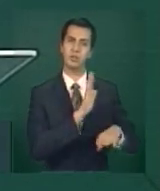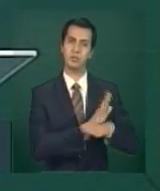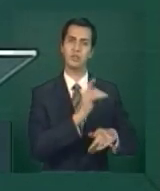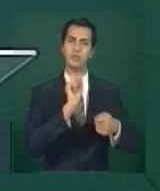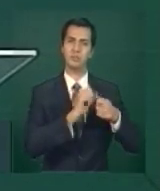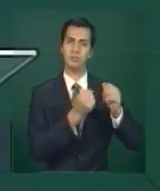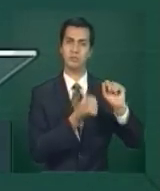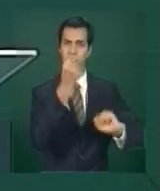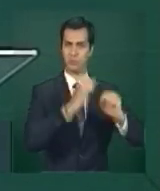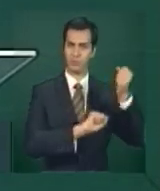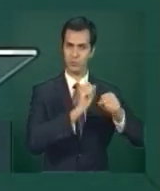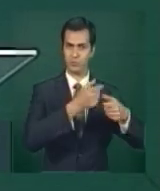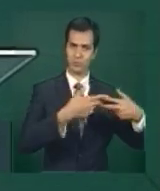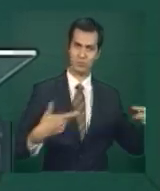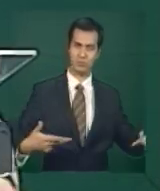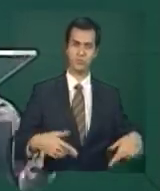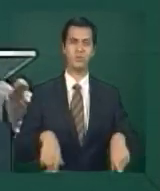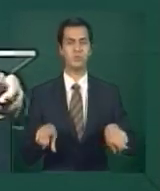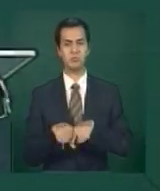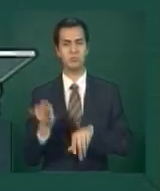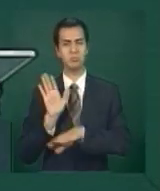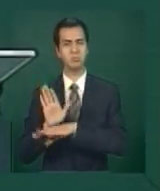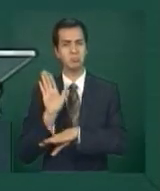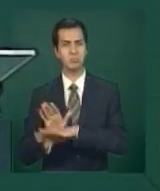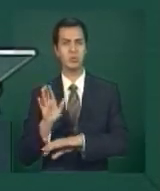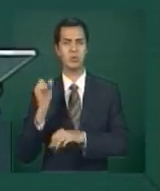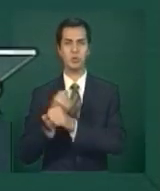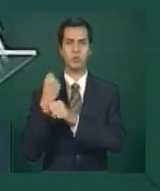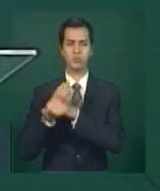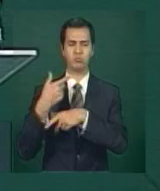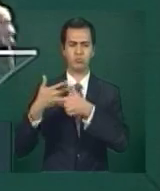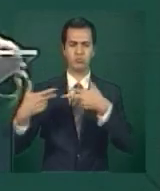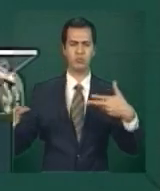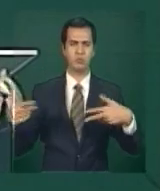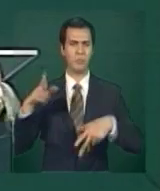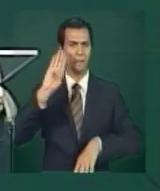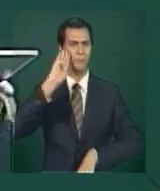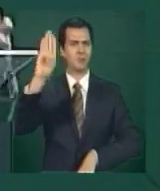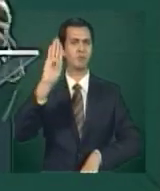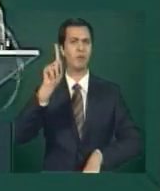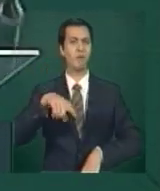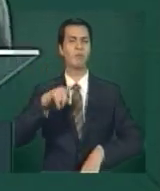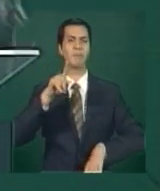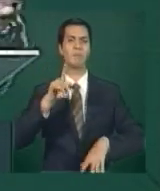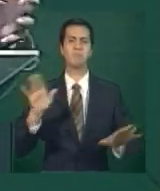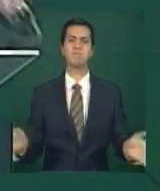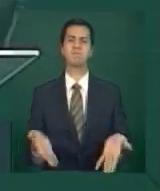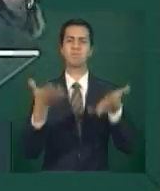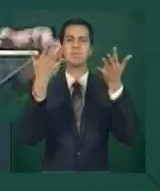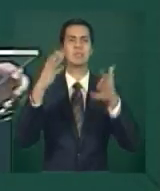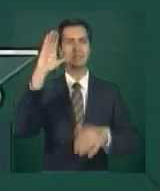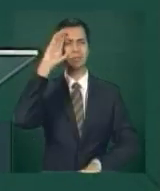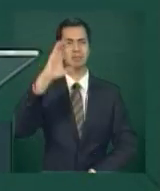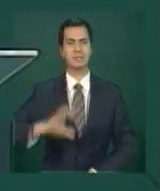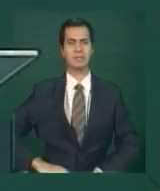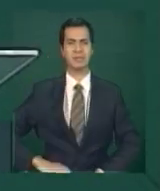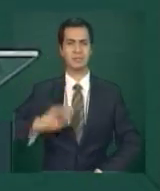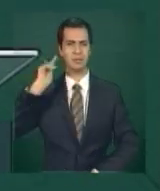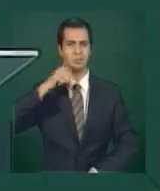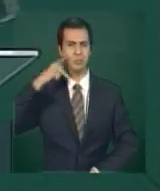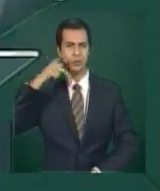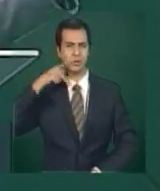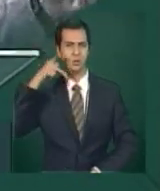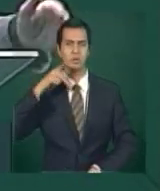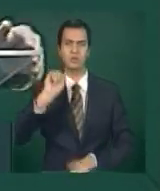para reorganizar a nossa infraestrutura e, sobretudo, para promover a condição de cidadania social e política,